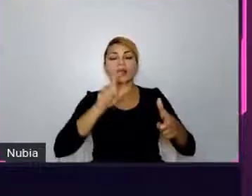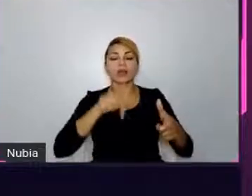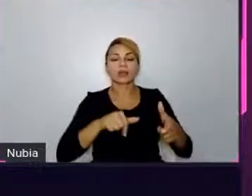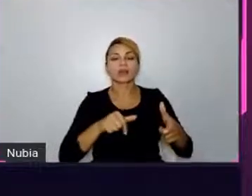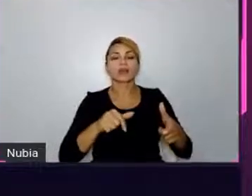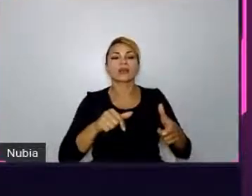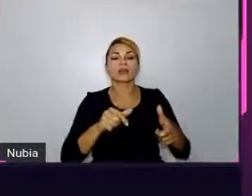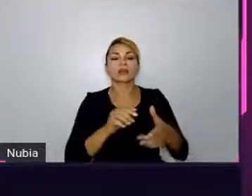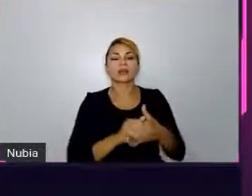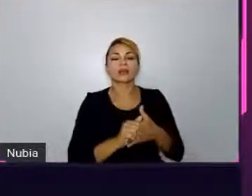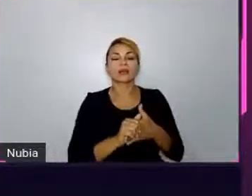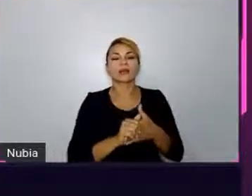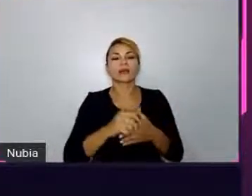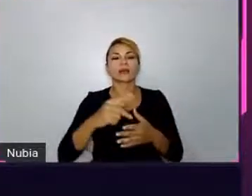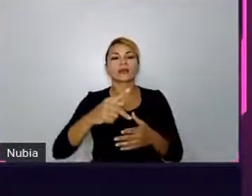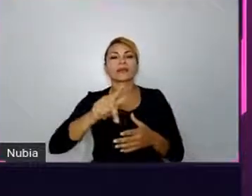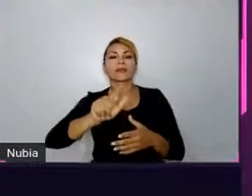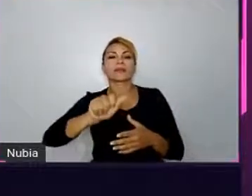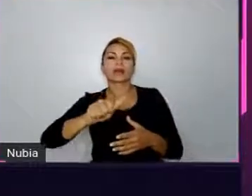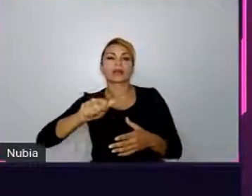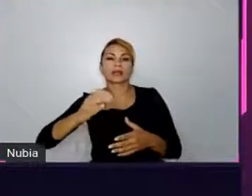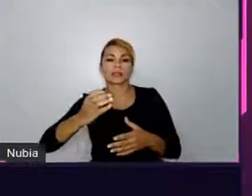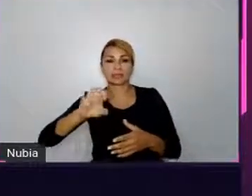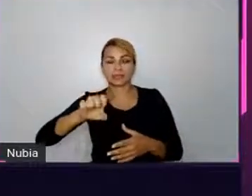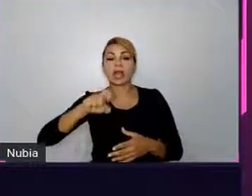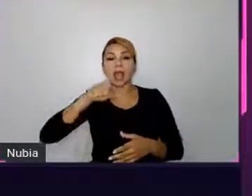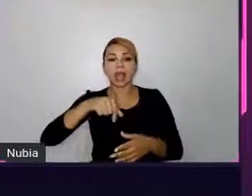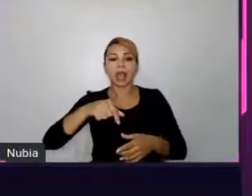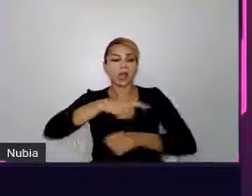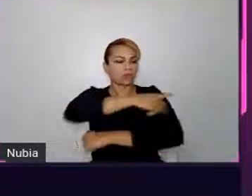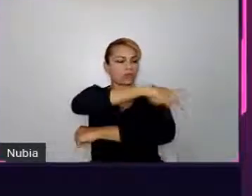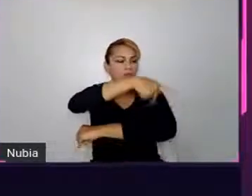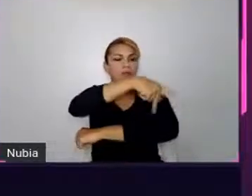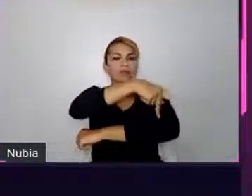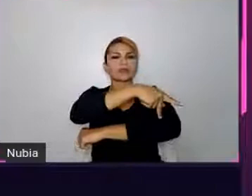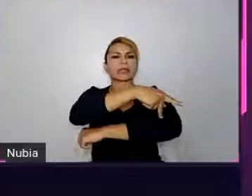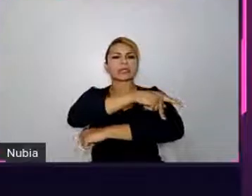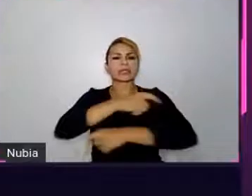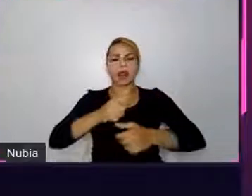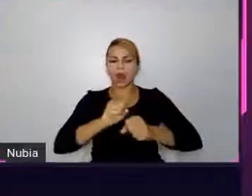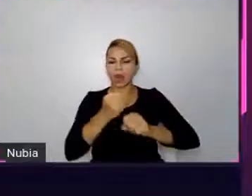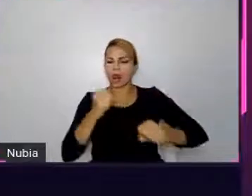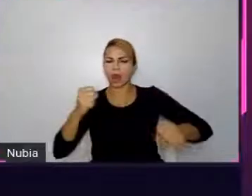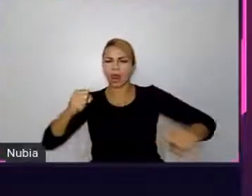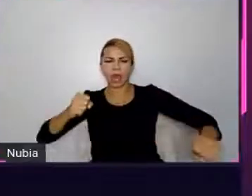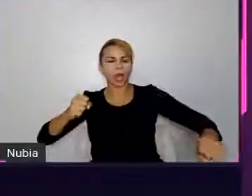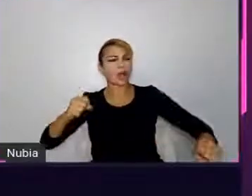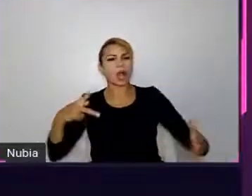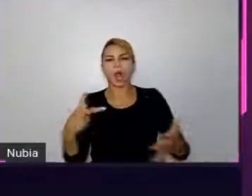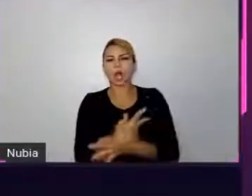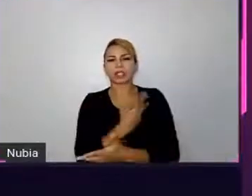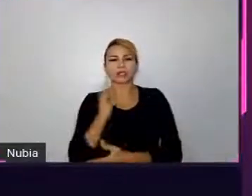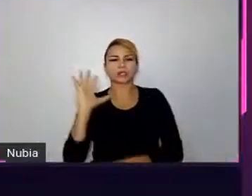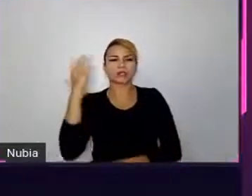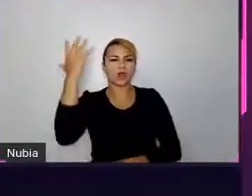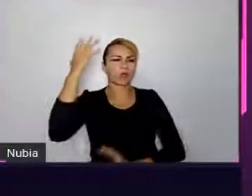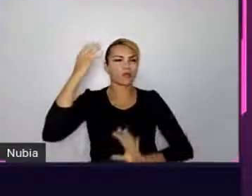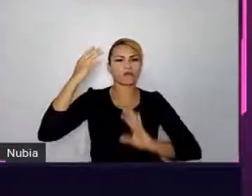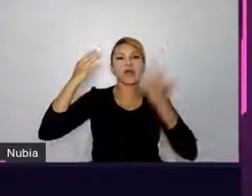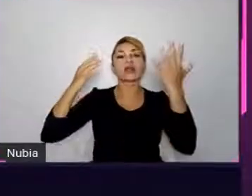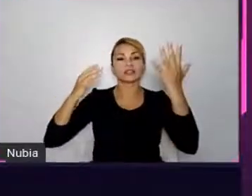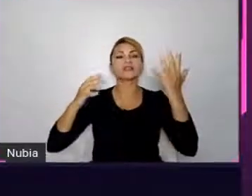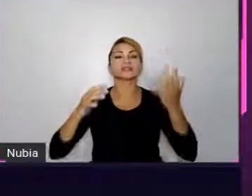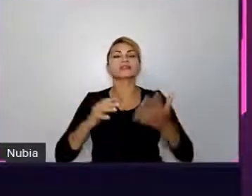A Bebelplatz é uma praça muito grande, com um espaço bem vasto. Lá acontecem muitos eventos e tudo mais.